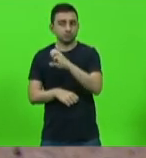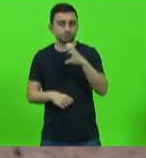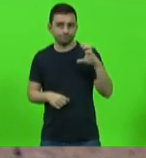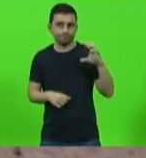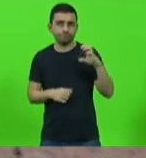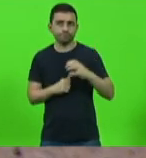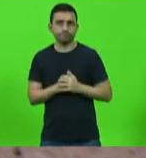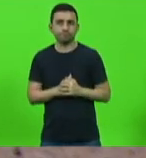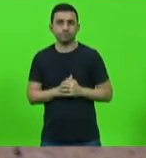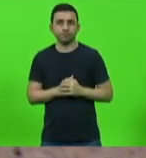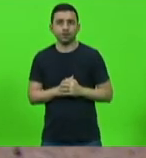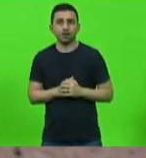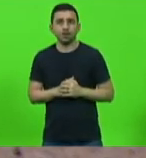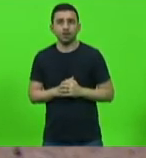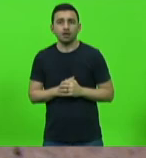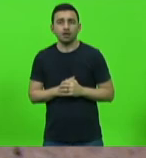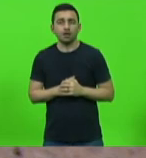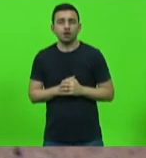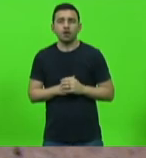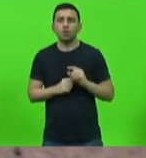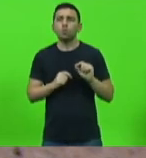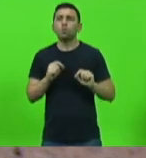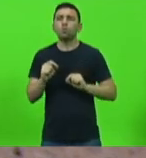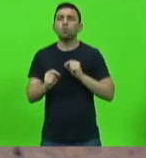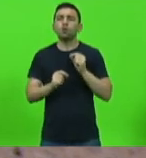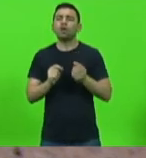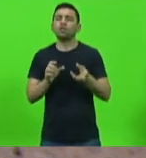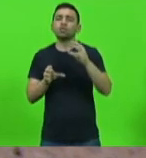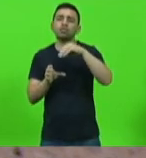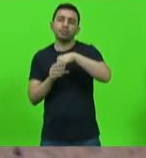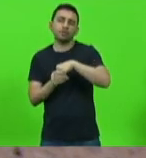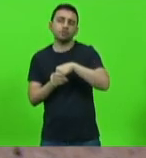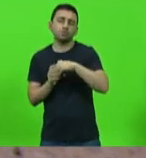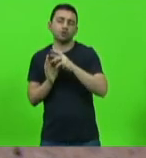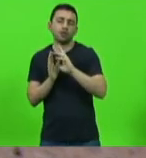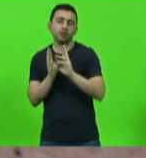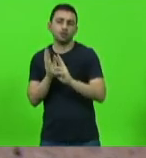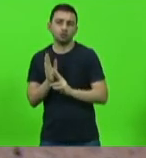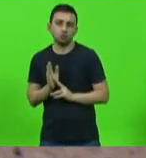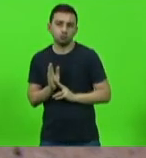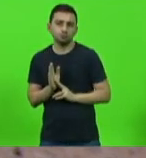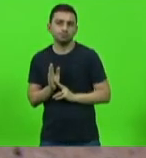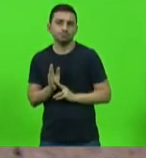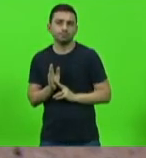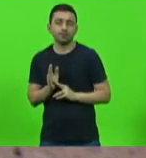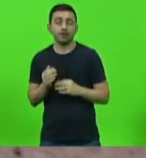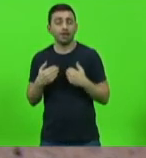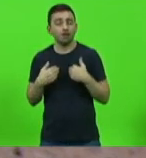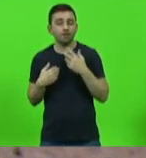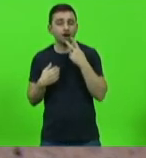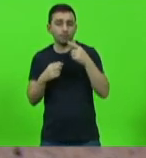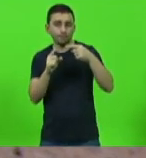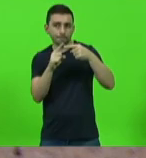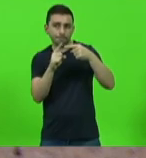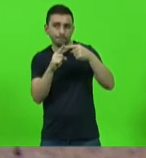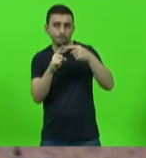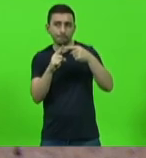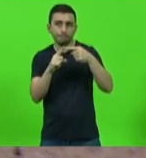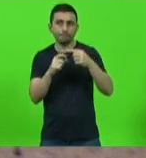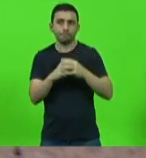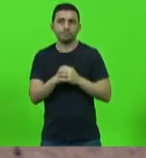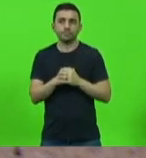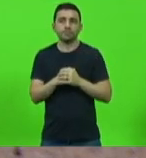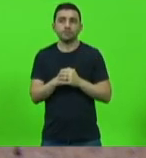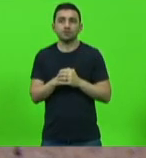O que contém este relatório? Algumas questões que eu pontuo aqui. Primeiro, um